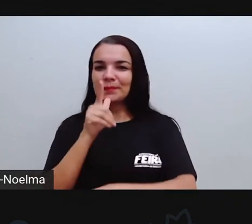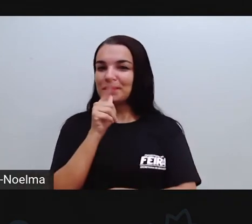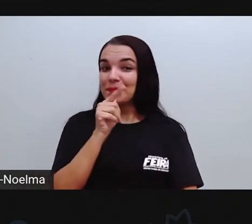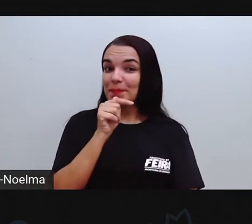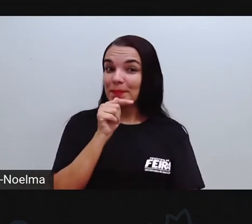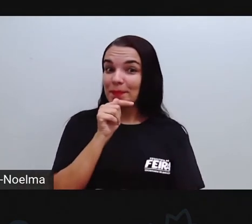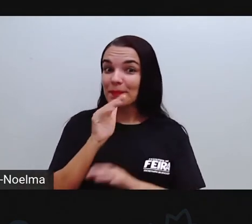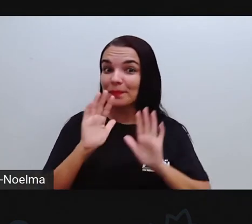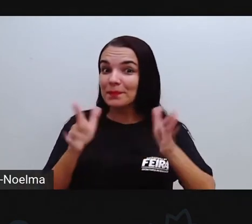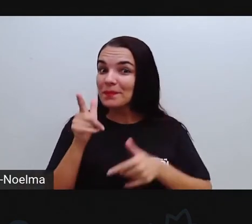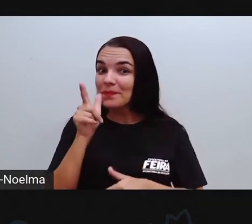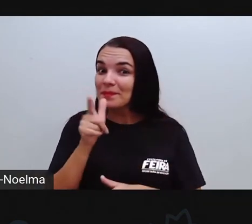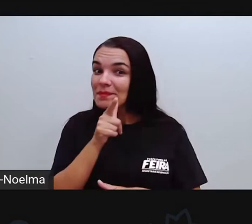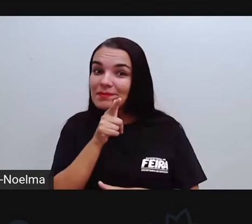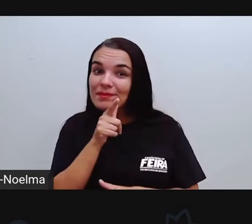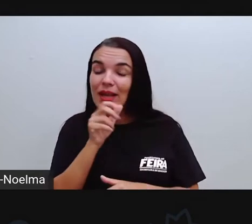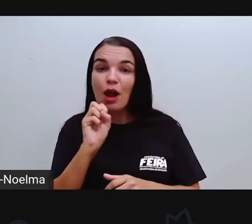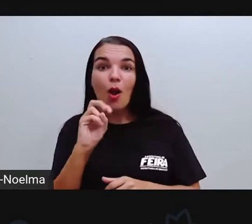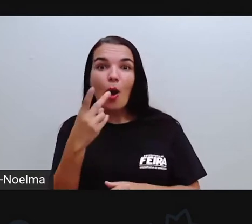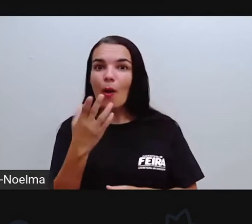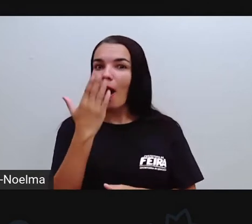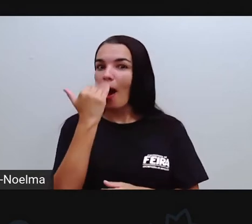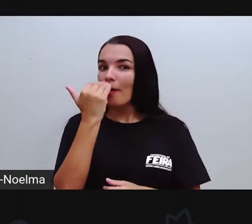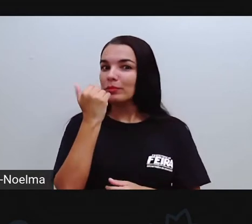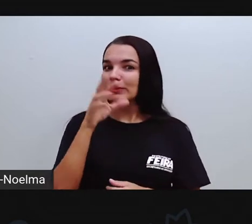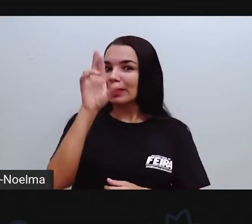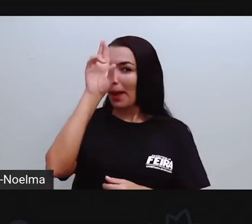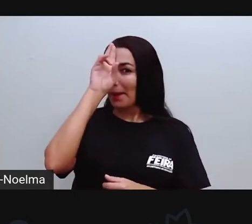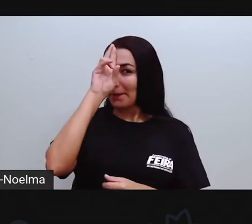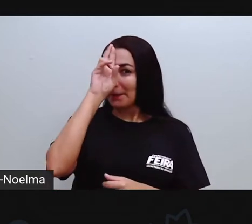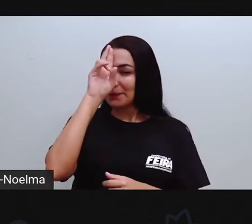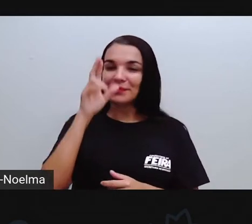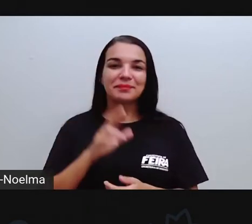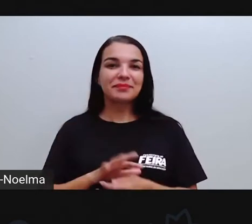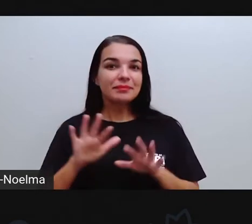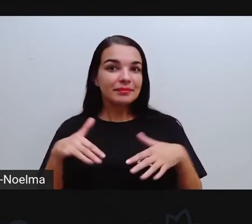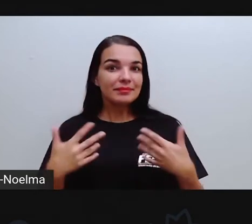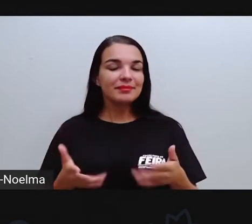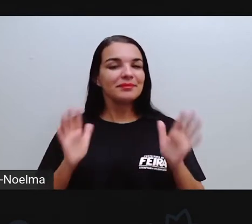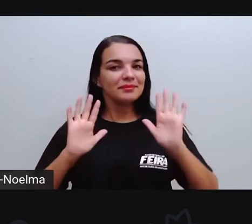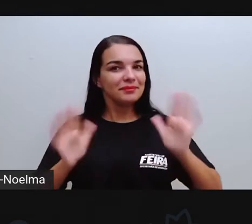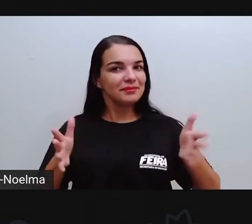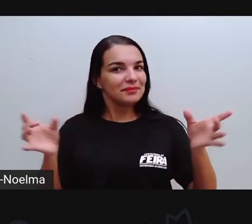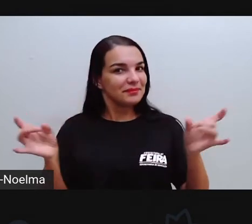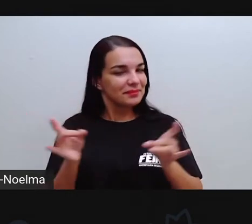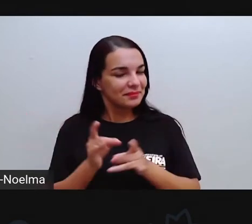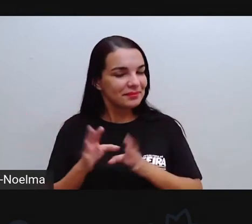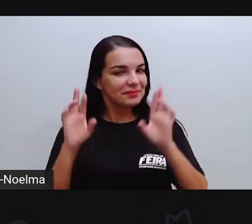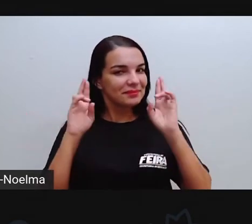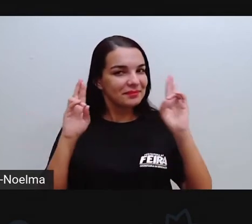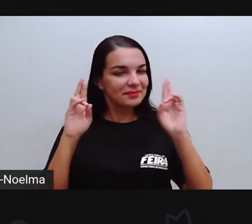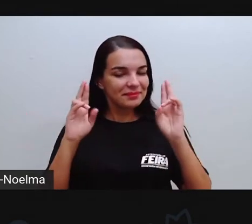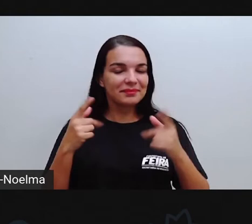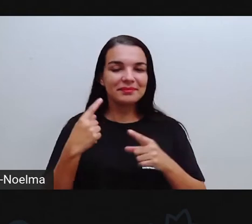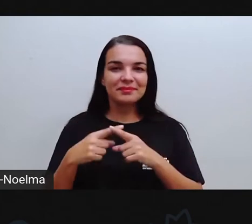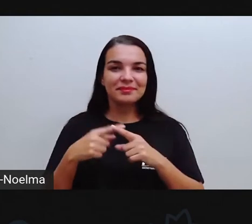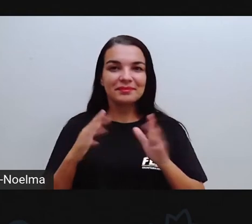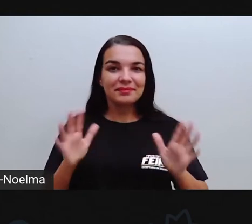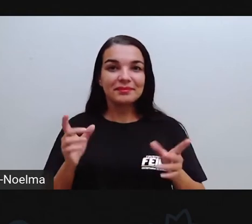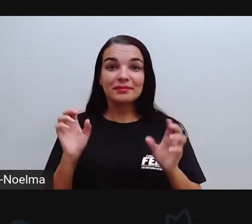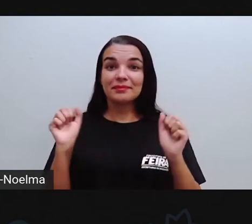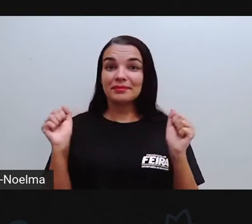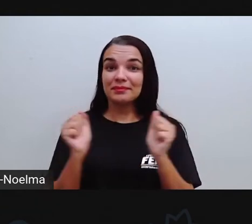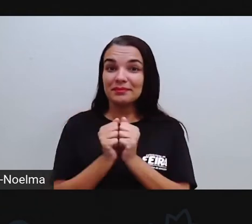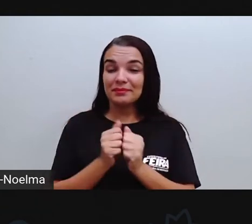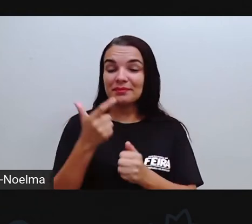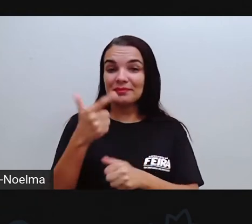água, para fazer aquele lanchinho, almoçar que não almoçou ainda? Eu espero que vocês tenham feito tudo isso, porque nós estamos aqui reunidos